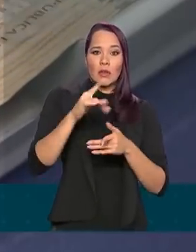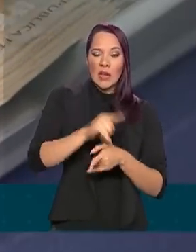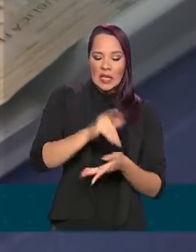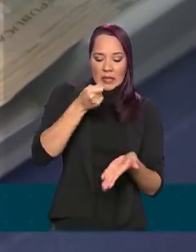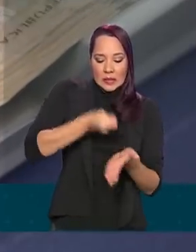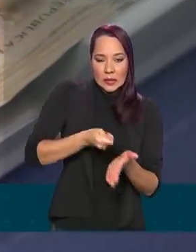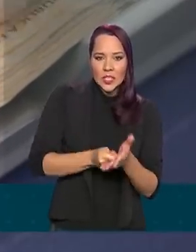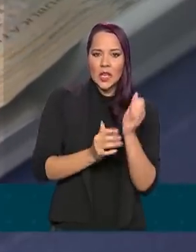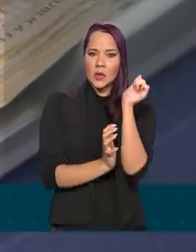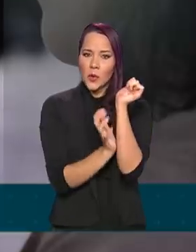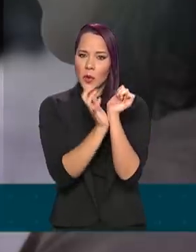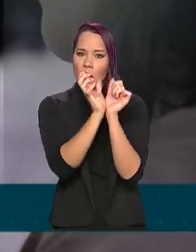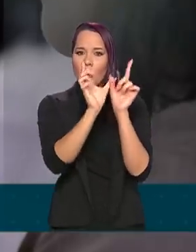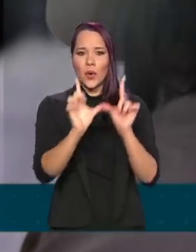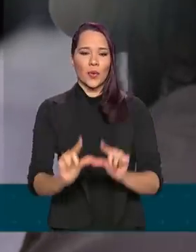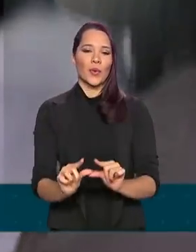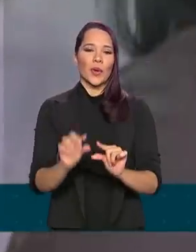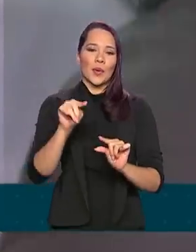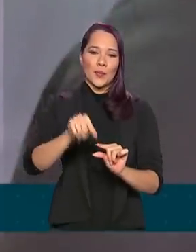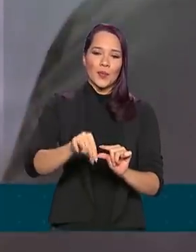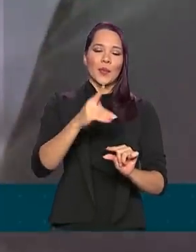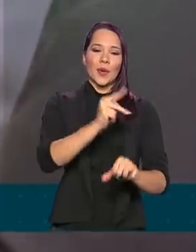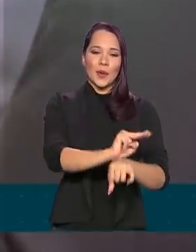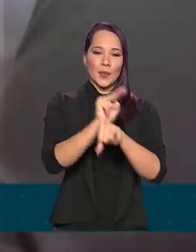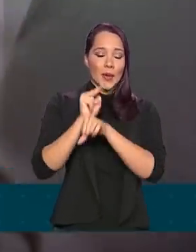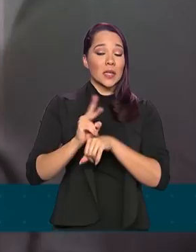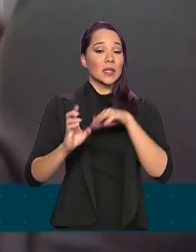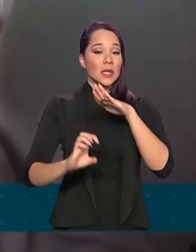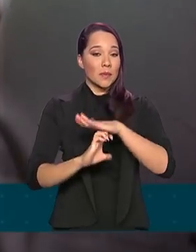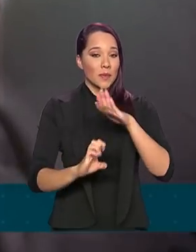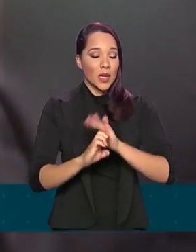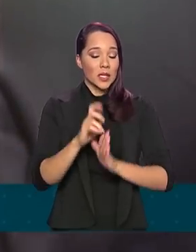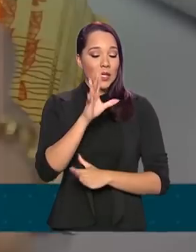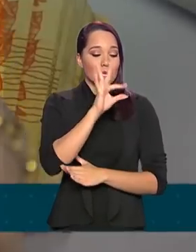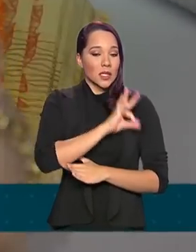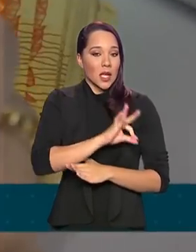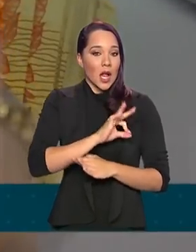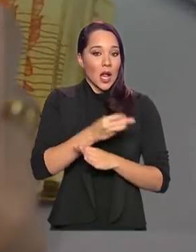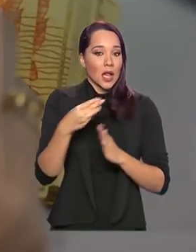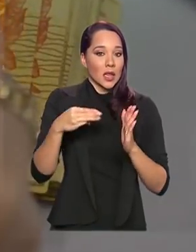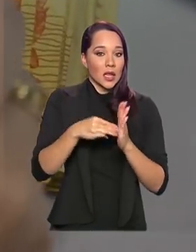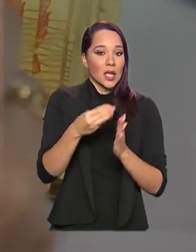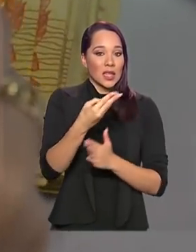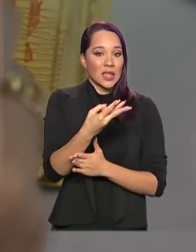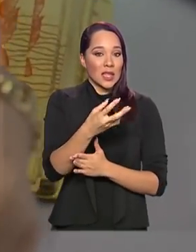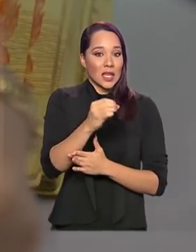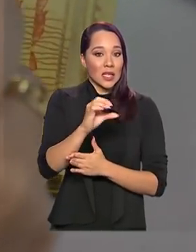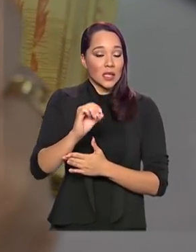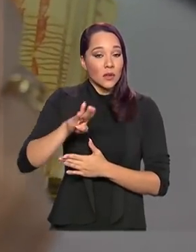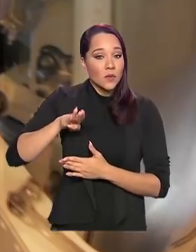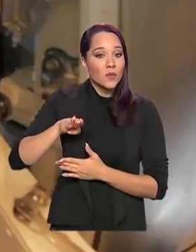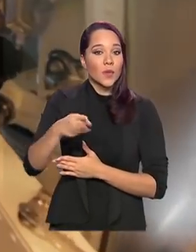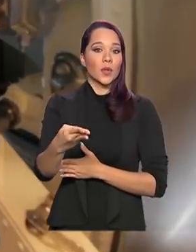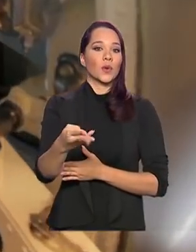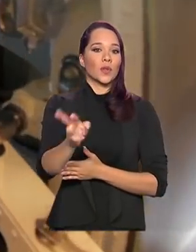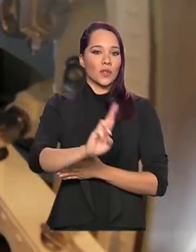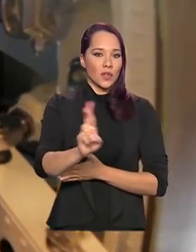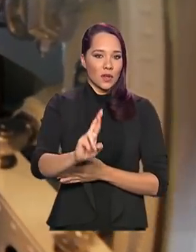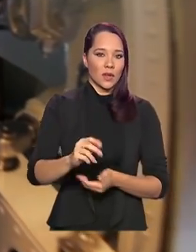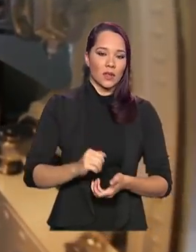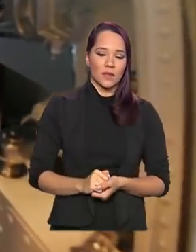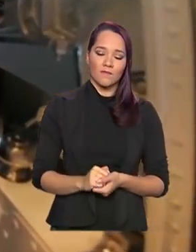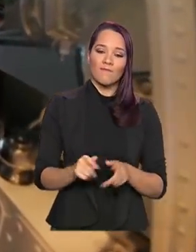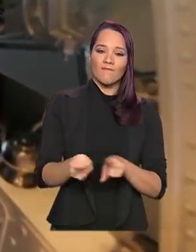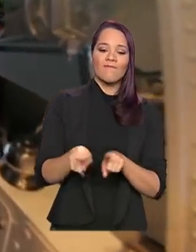o acesso ao crédito para empresas com um faturamento anual de até 300 milhões de reais, inclusive